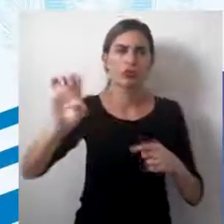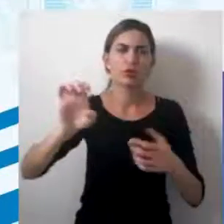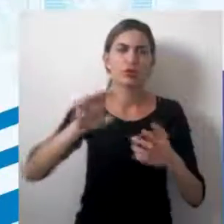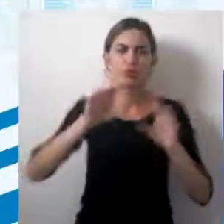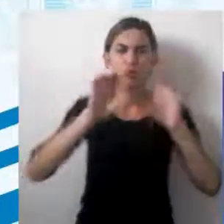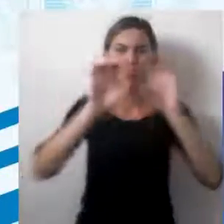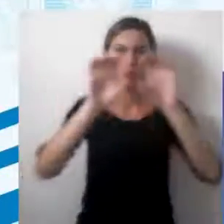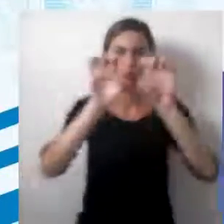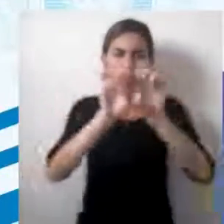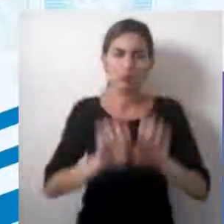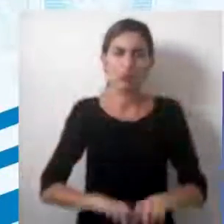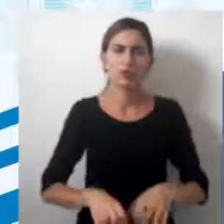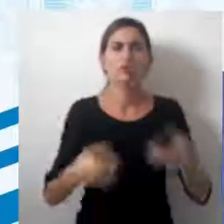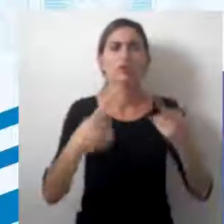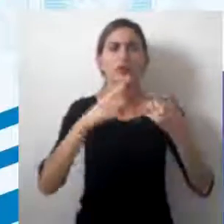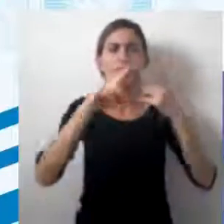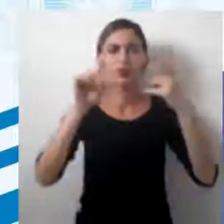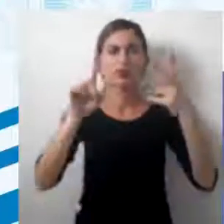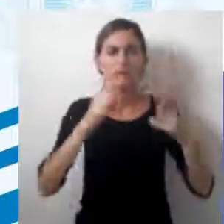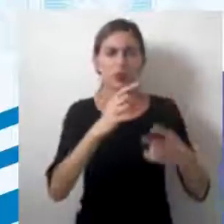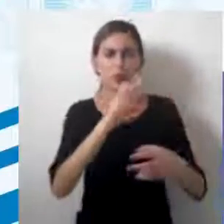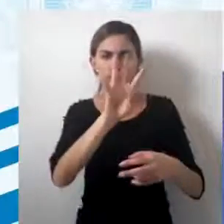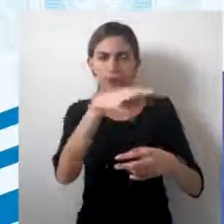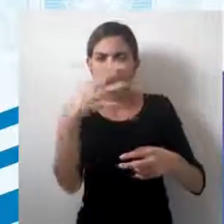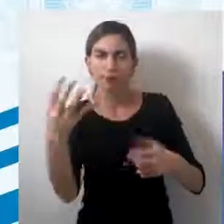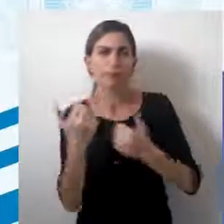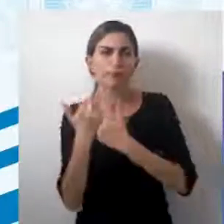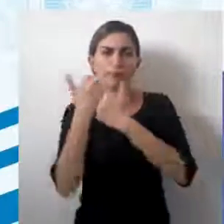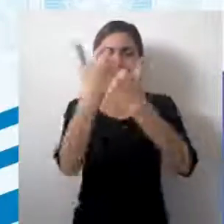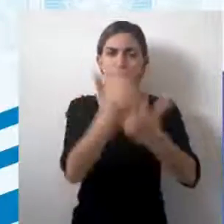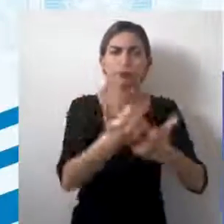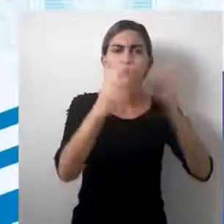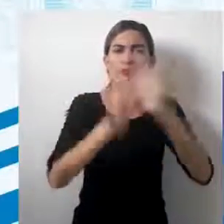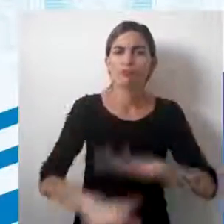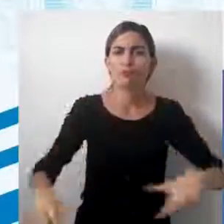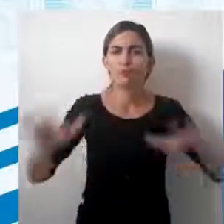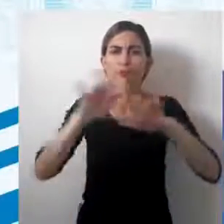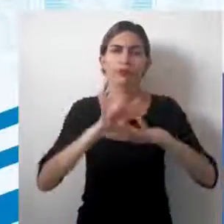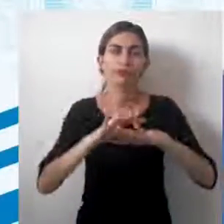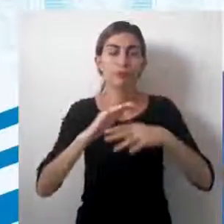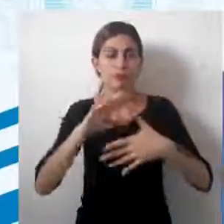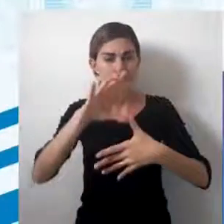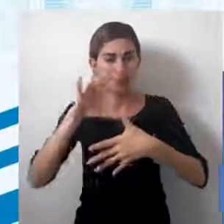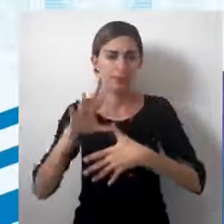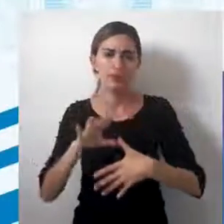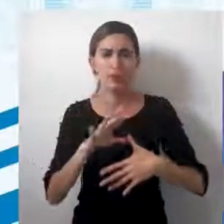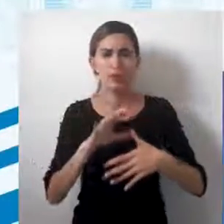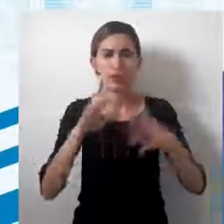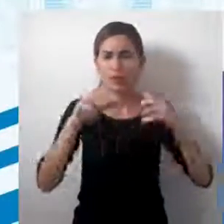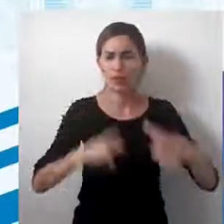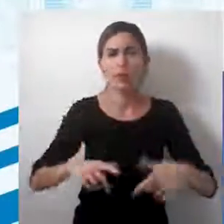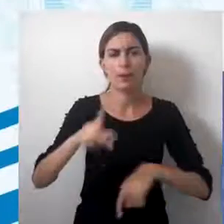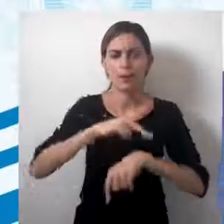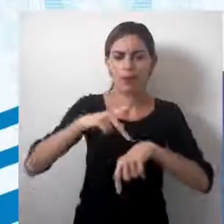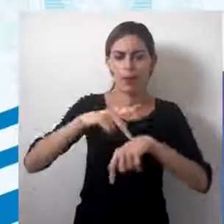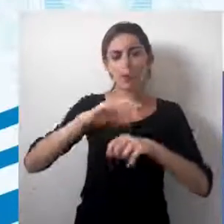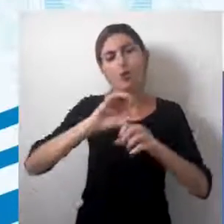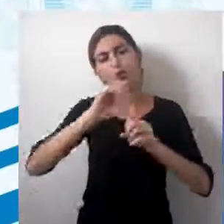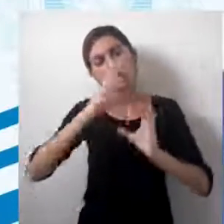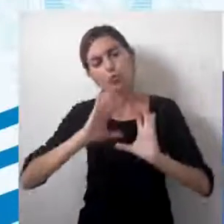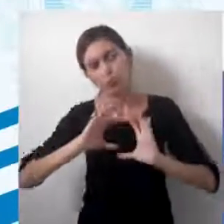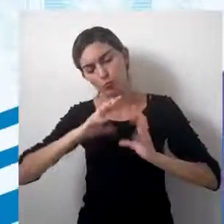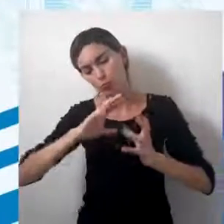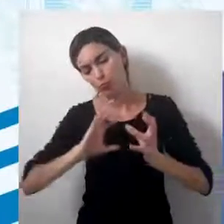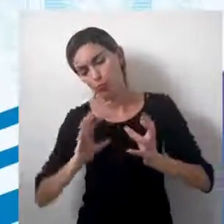ou seja, ela traz dados, informações numéricas para uma representação espacial. Portanto, as áreas de um país ou de um continente